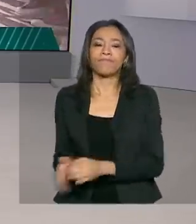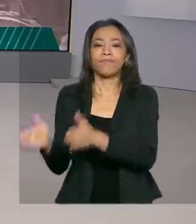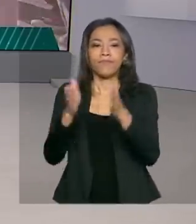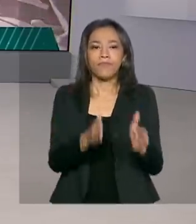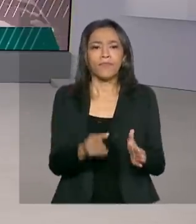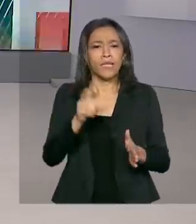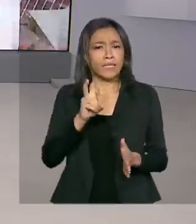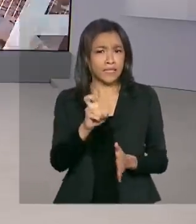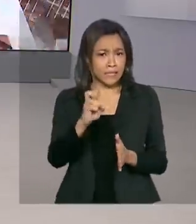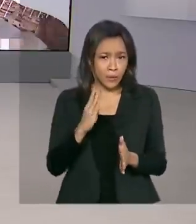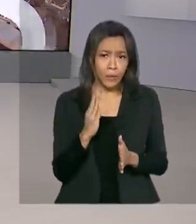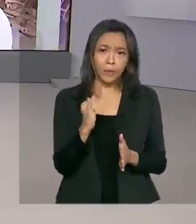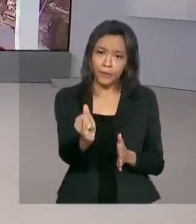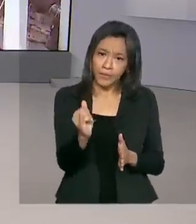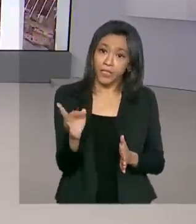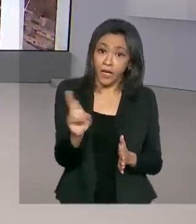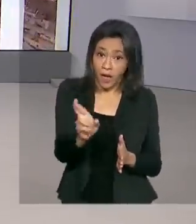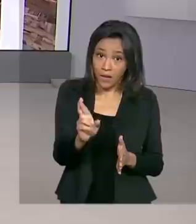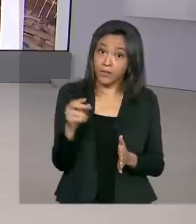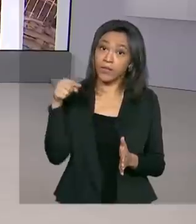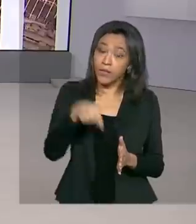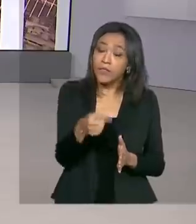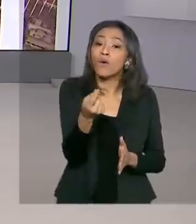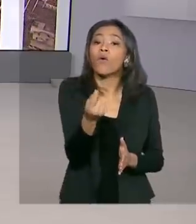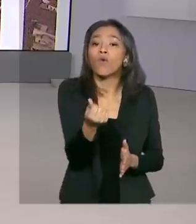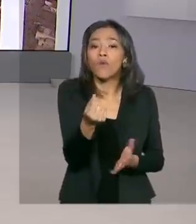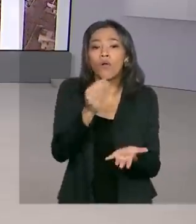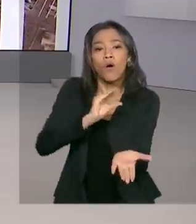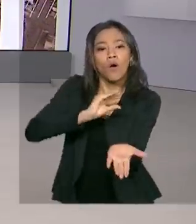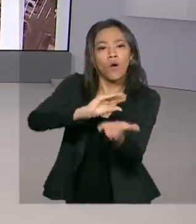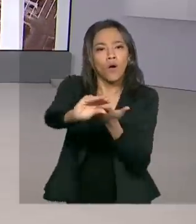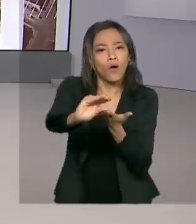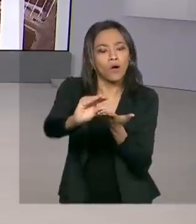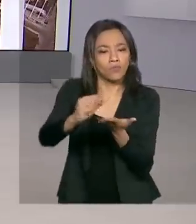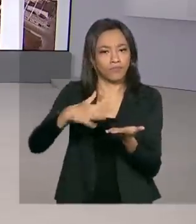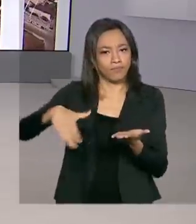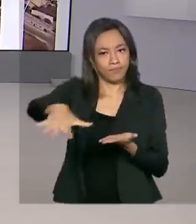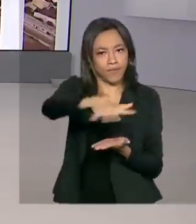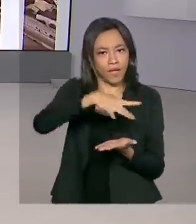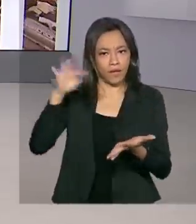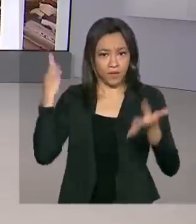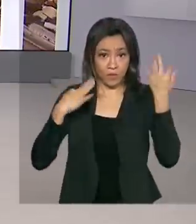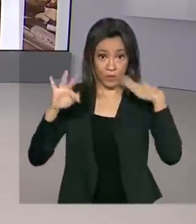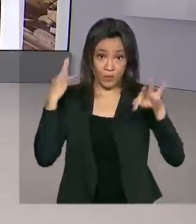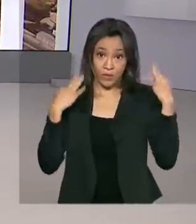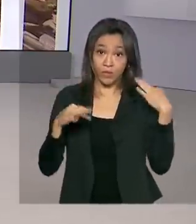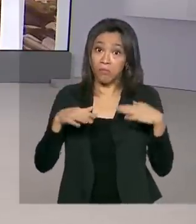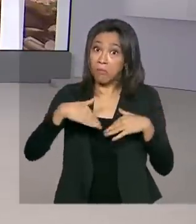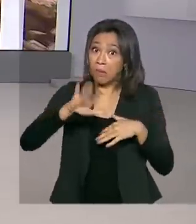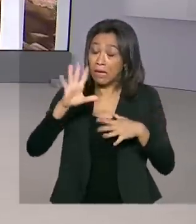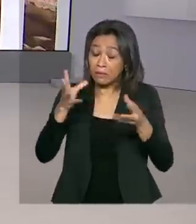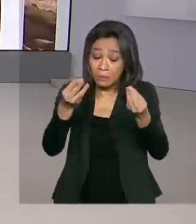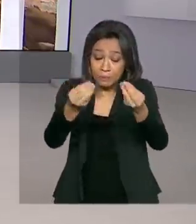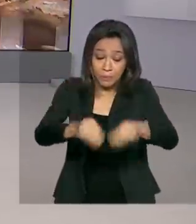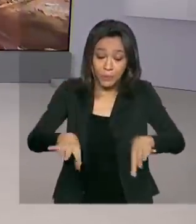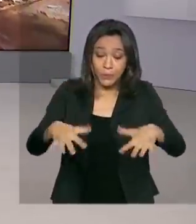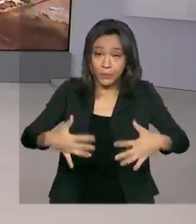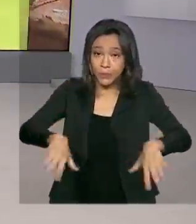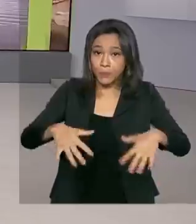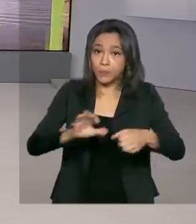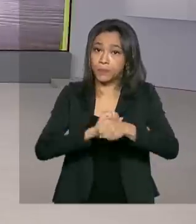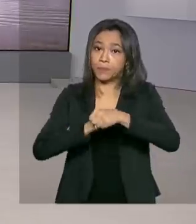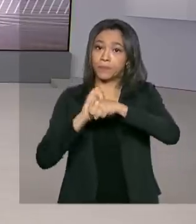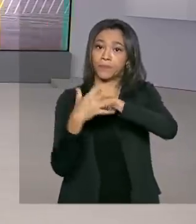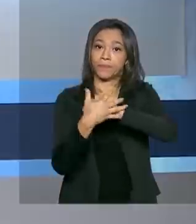5 bilhões de reais. Esse é o valor liberado para o turismo, um dos setores mais afetados pela pandemia do